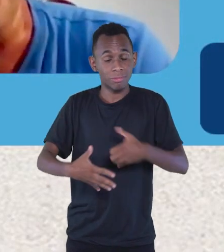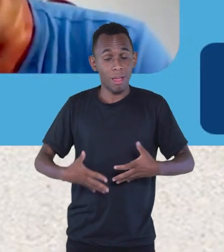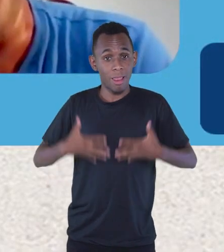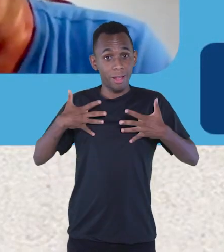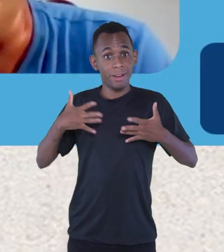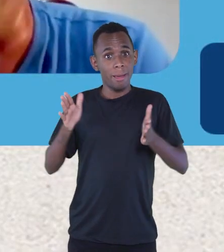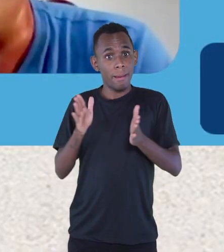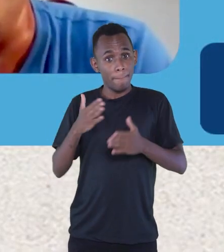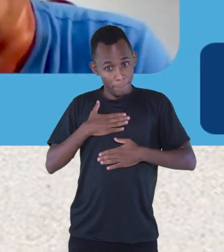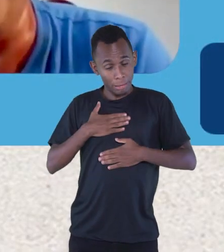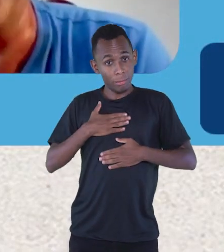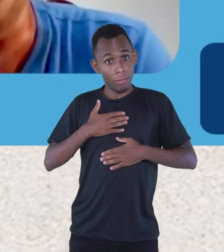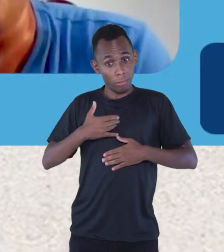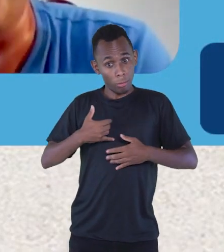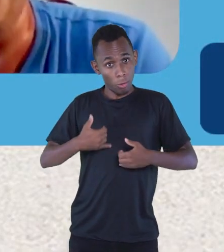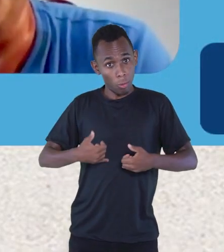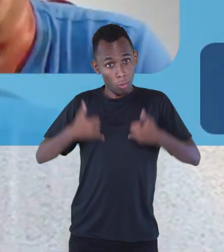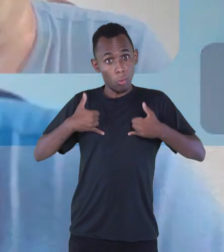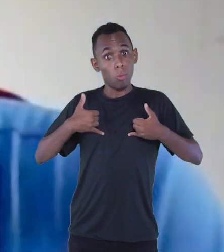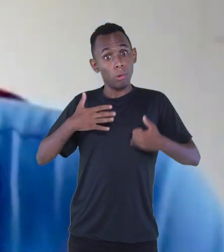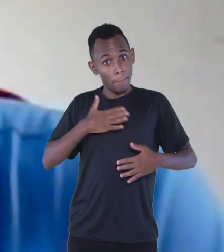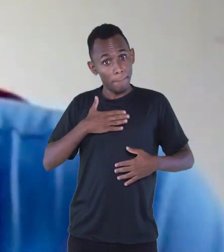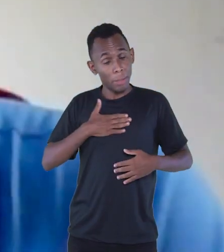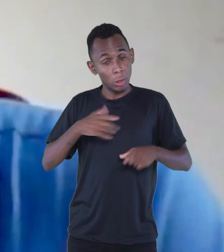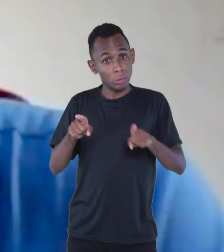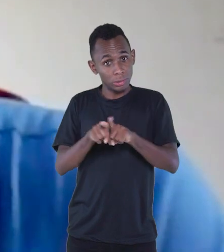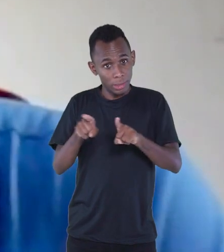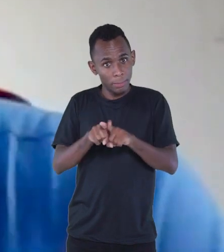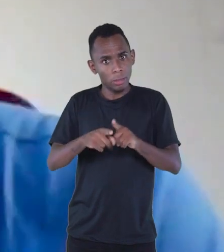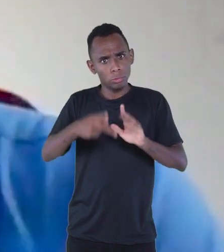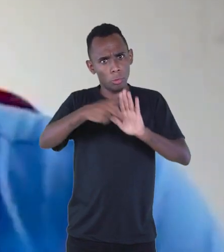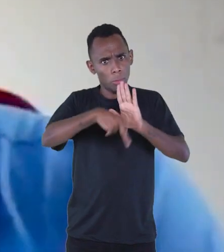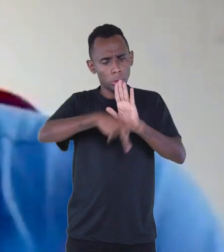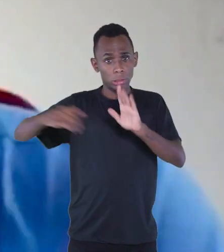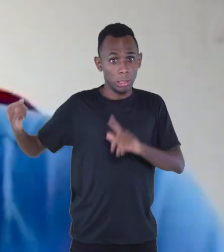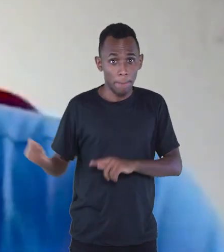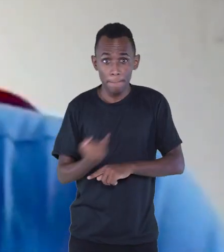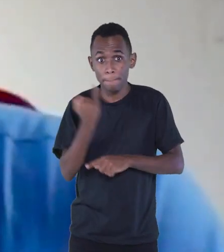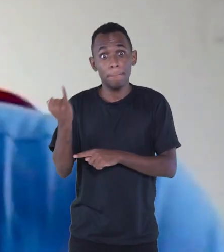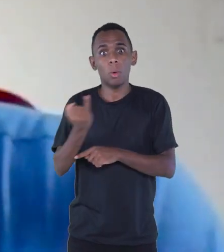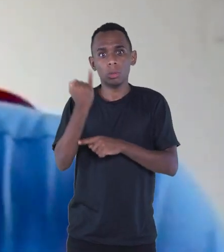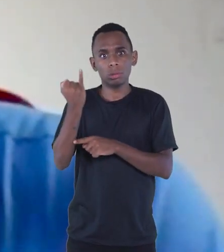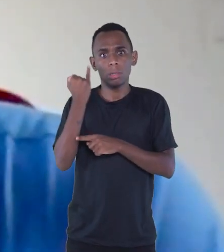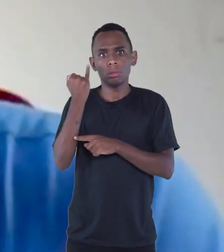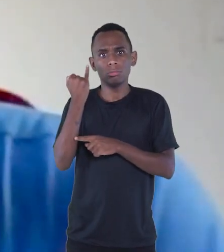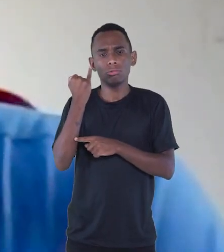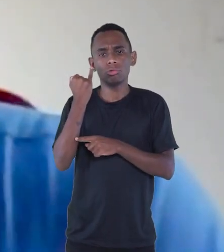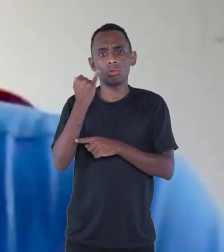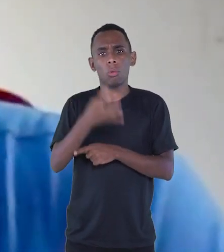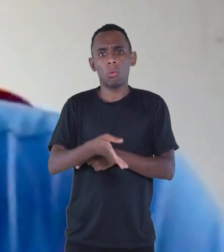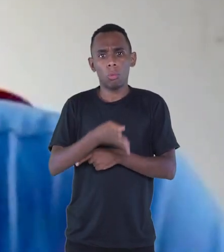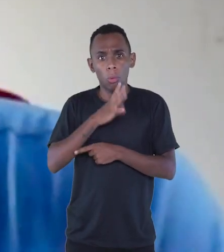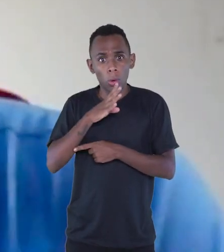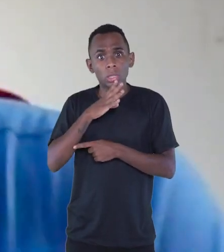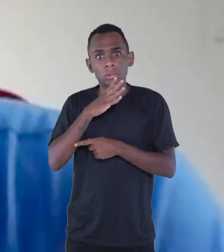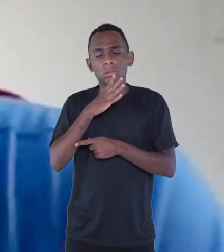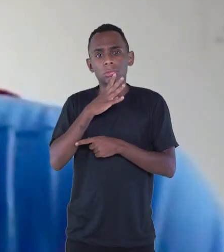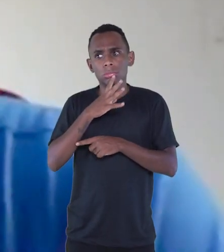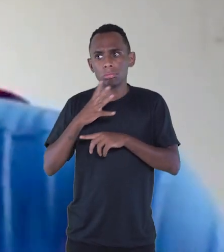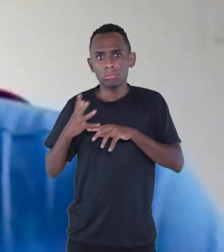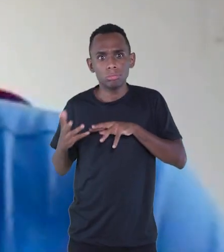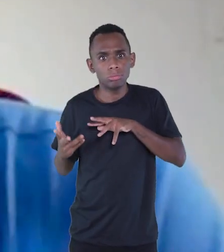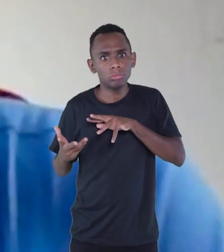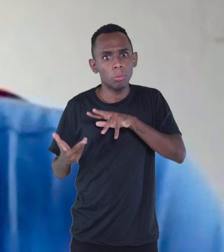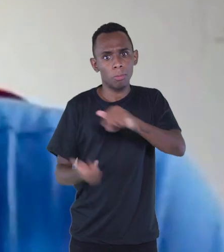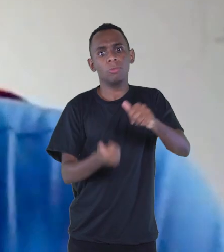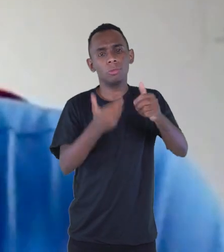alegria é minha e uma honra participar deste projeto tão importante e conhecido, né? A honra é